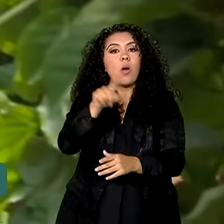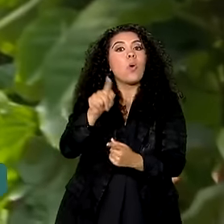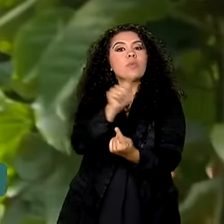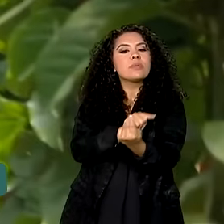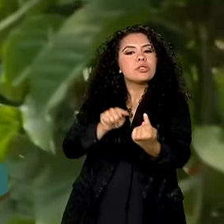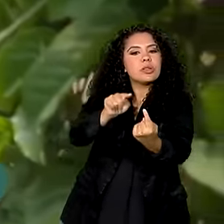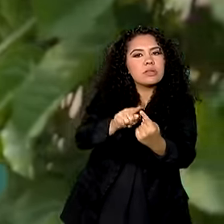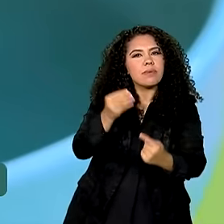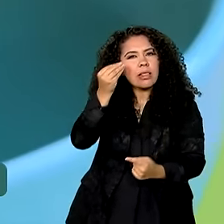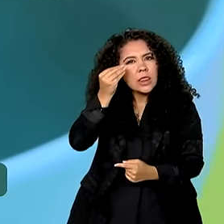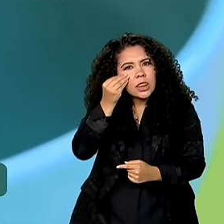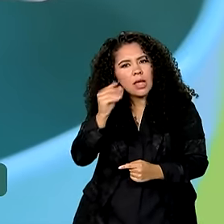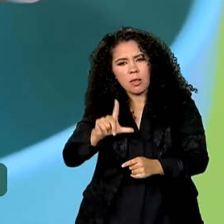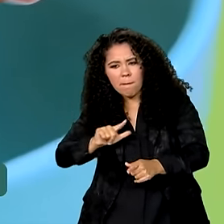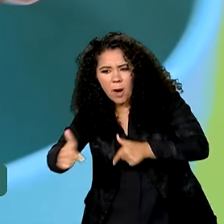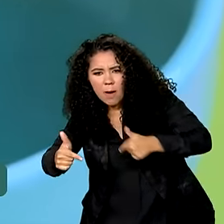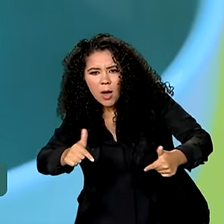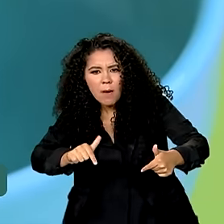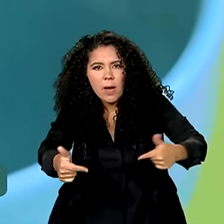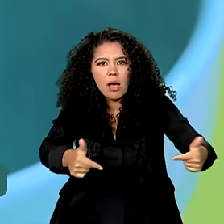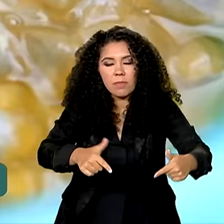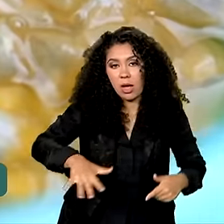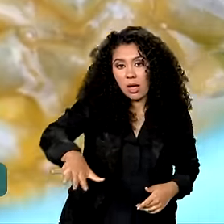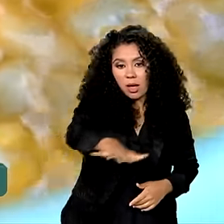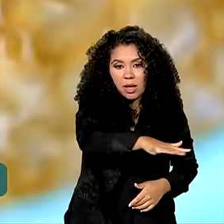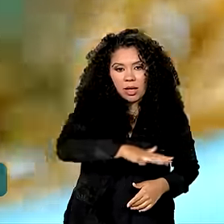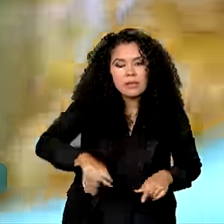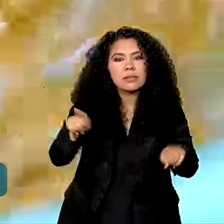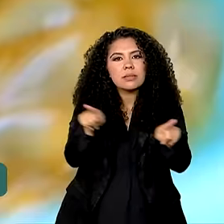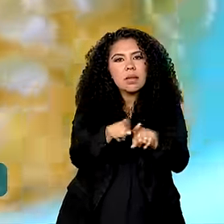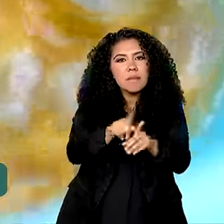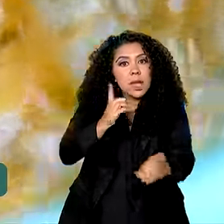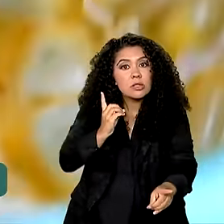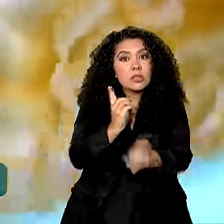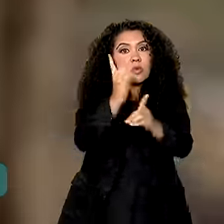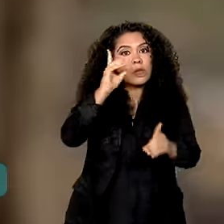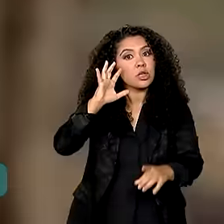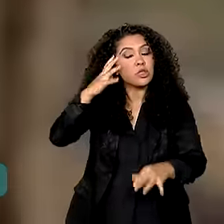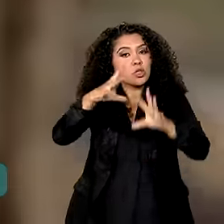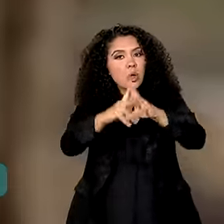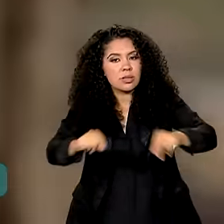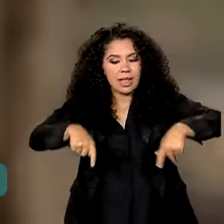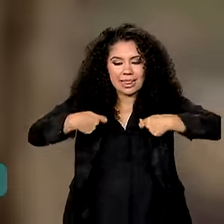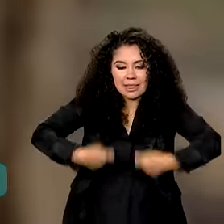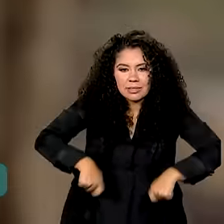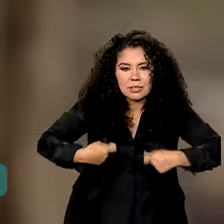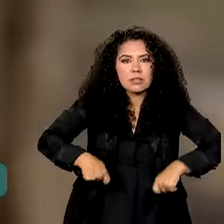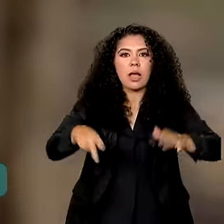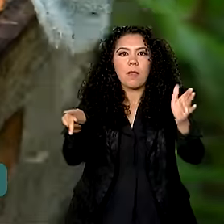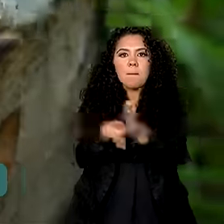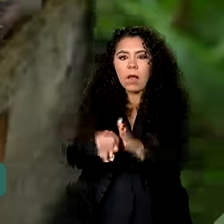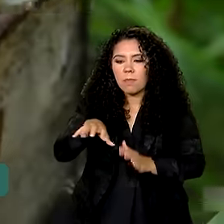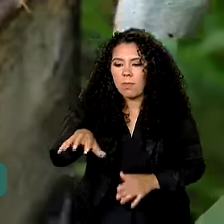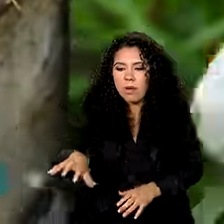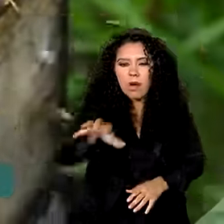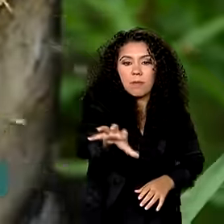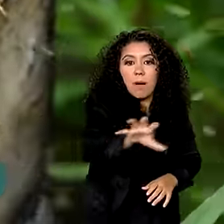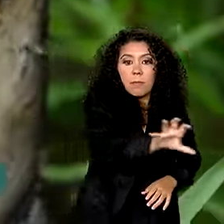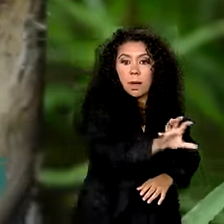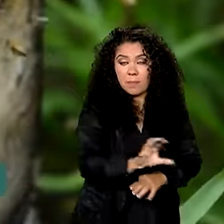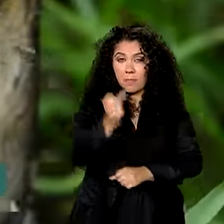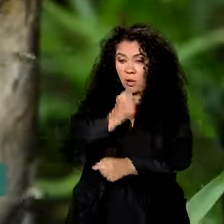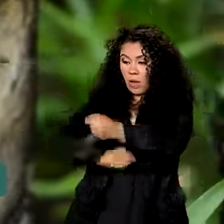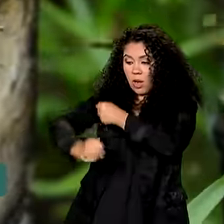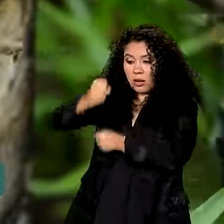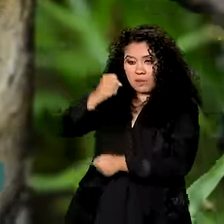gargalos de setores produtivos e encontrar soluções para as necessidades e demandas locais. No ano passado,